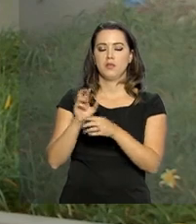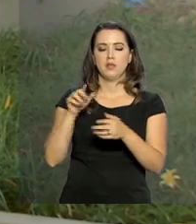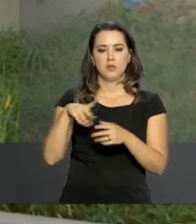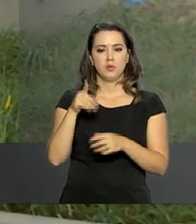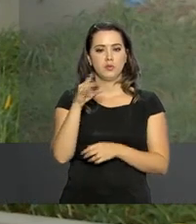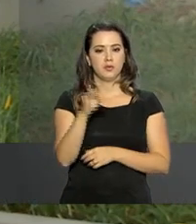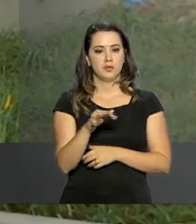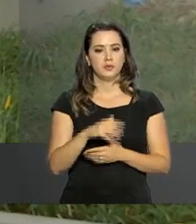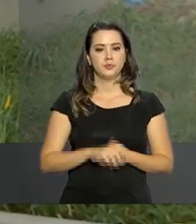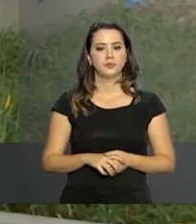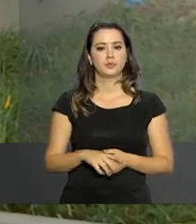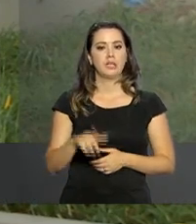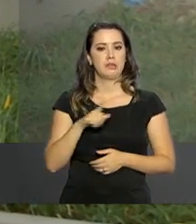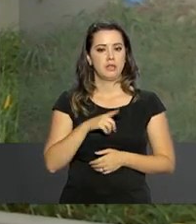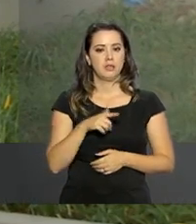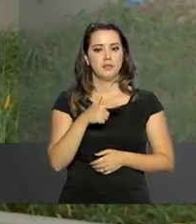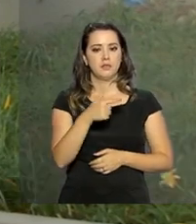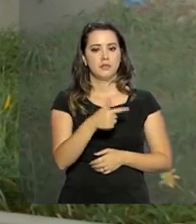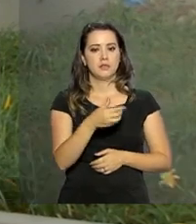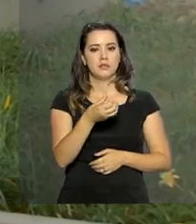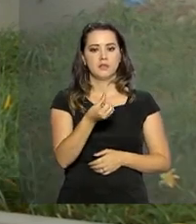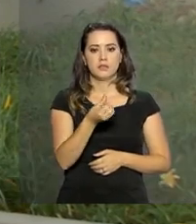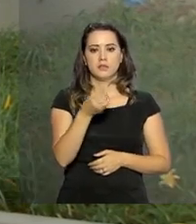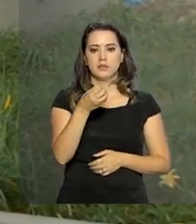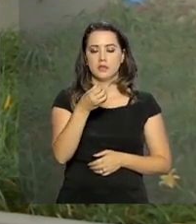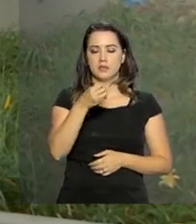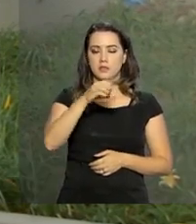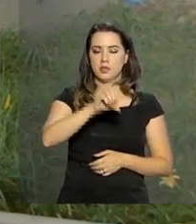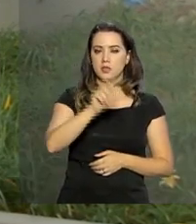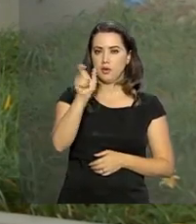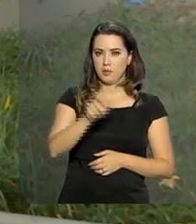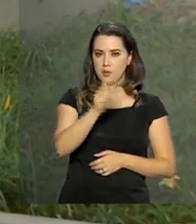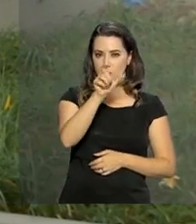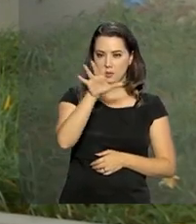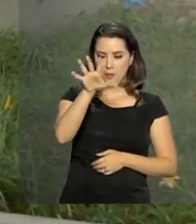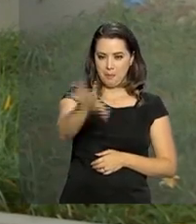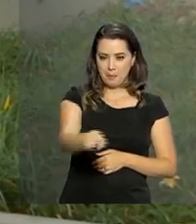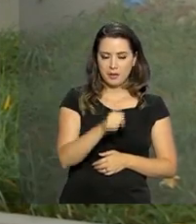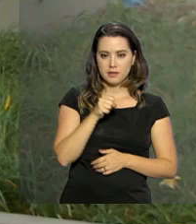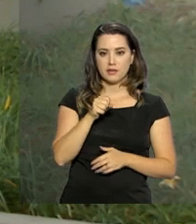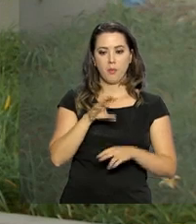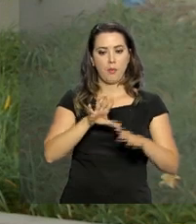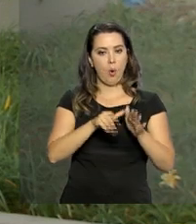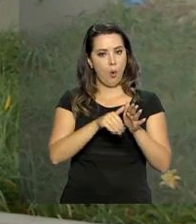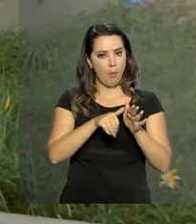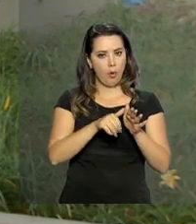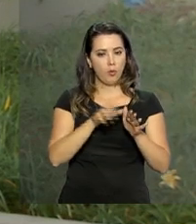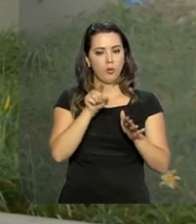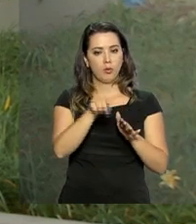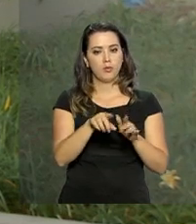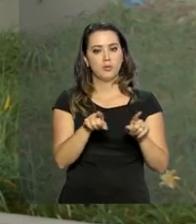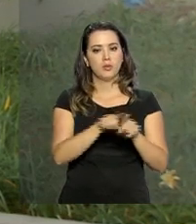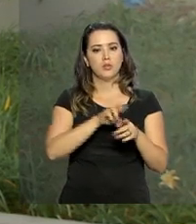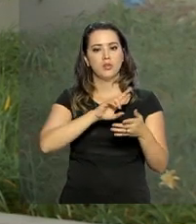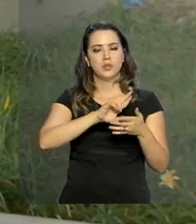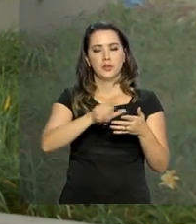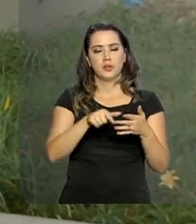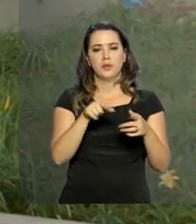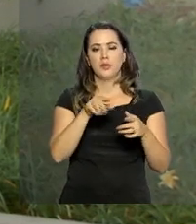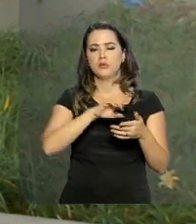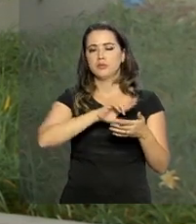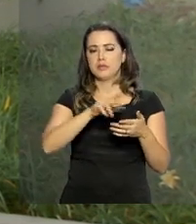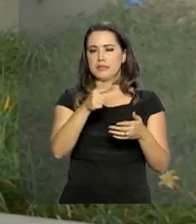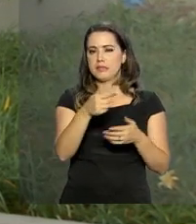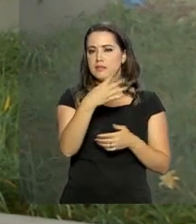foram 769 prisões por roubo, 27 por latrocínio e 1.204 prisões por outros crimes,